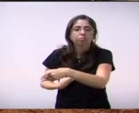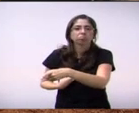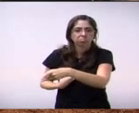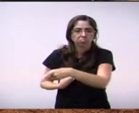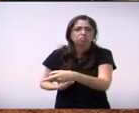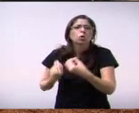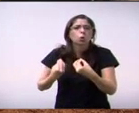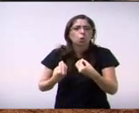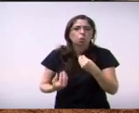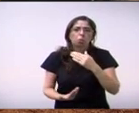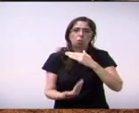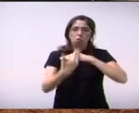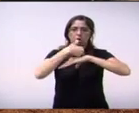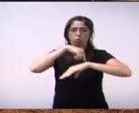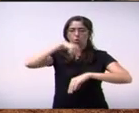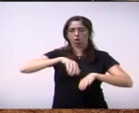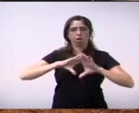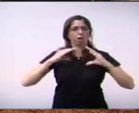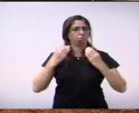o slide 3 por gentileza